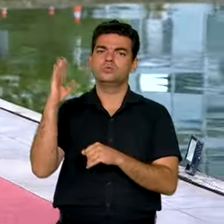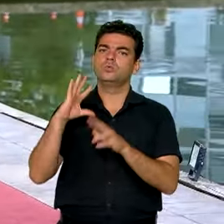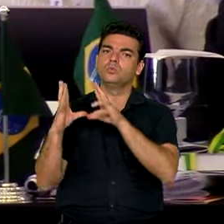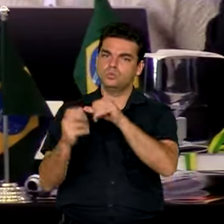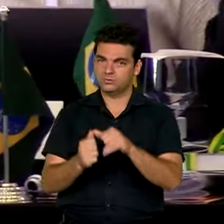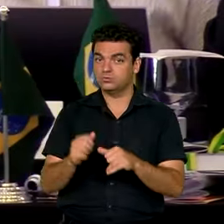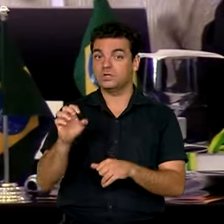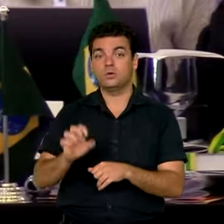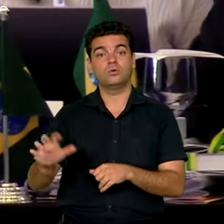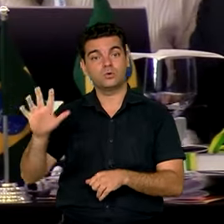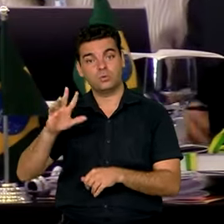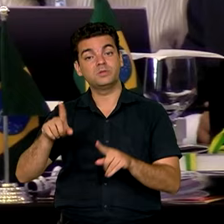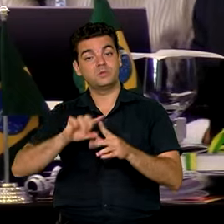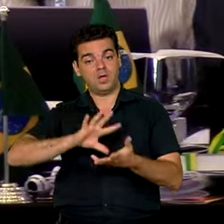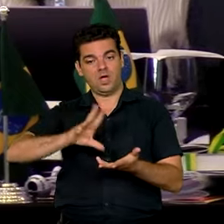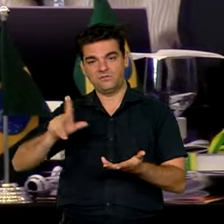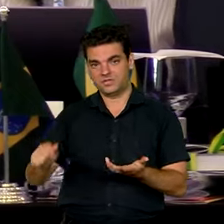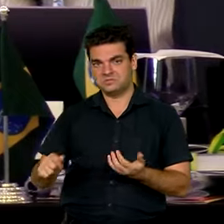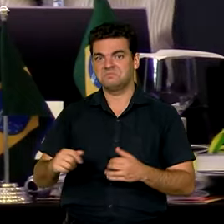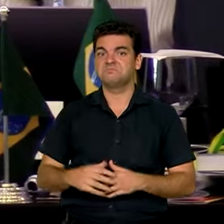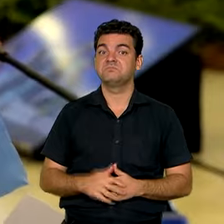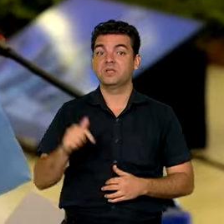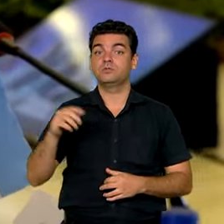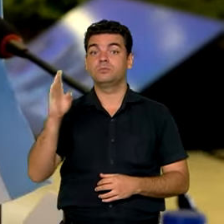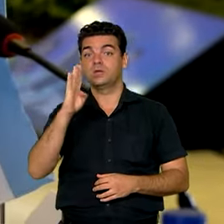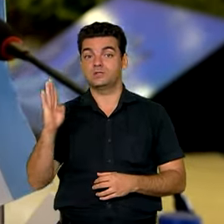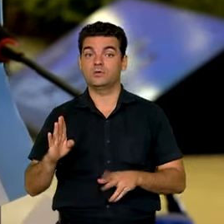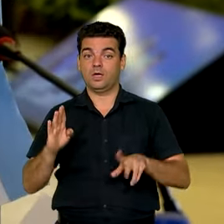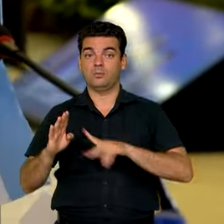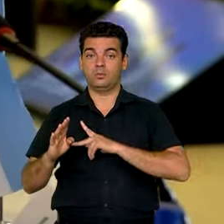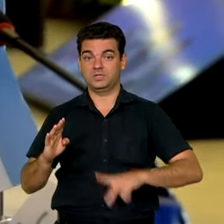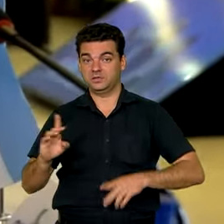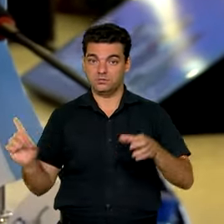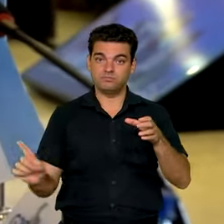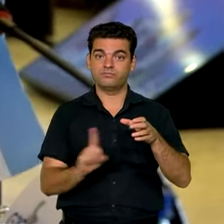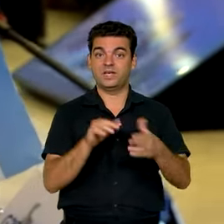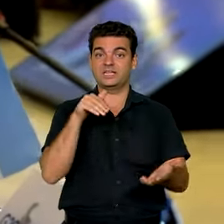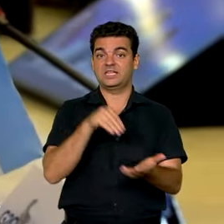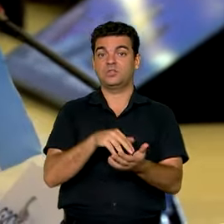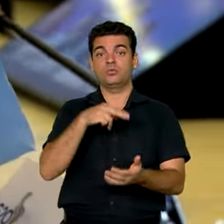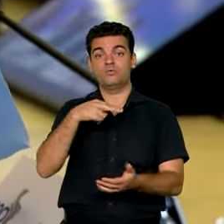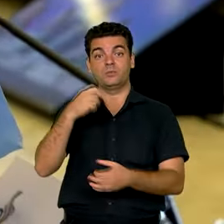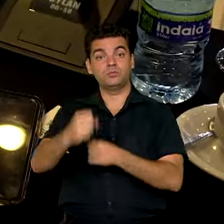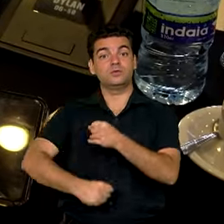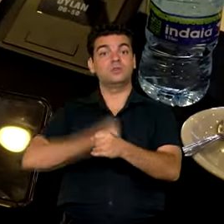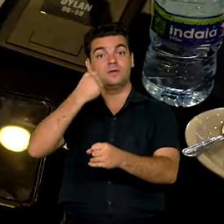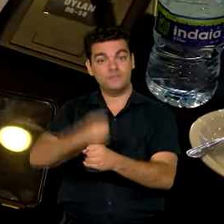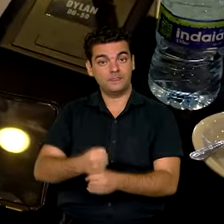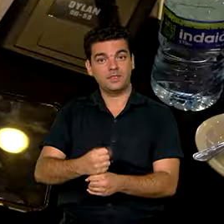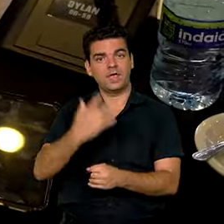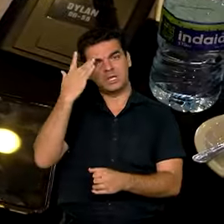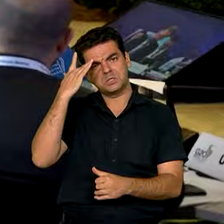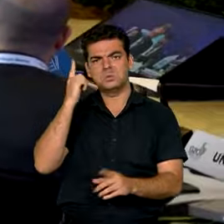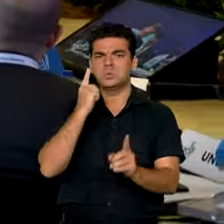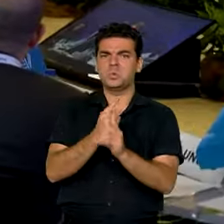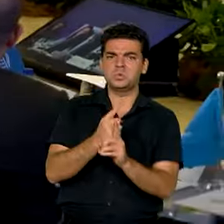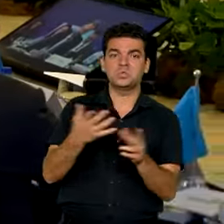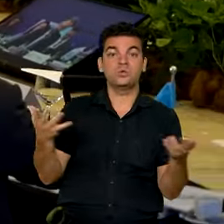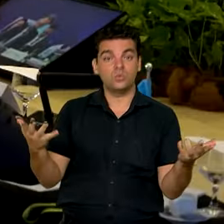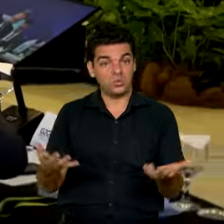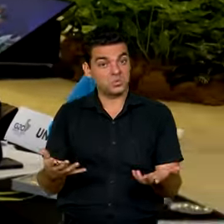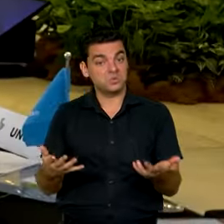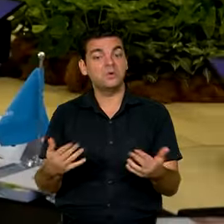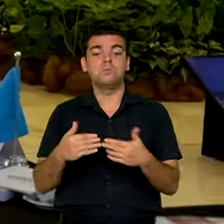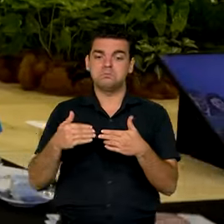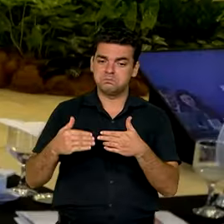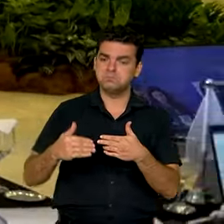União Europeia e a União Africana. Como o Brasil está presidindo o grupo até novembro do ano que vem, a previsão é que encontros como os de hoje